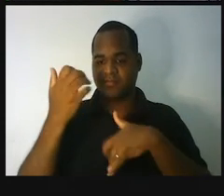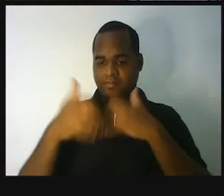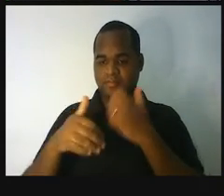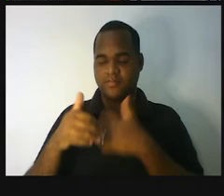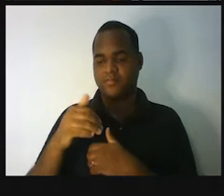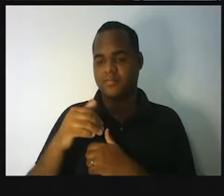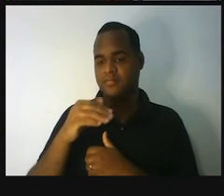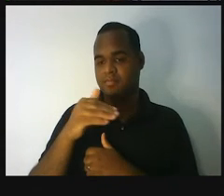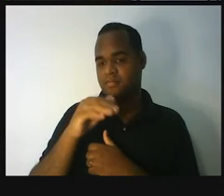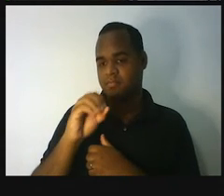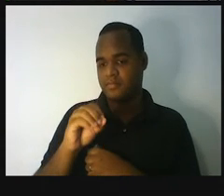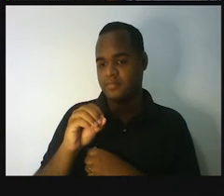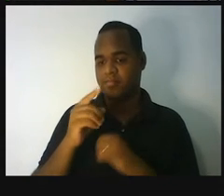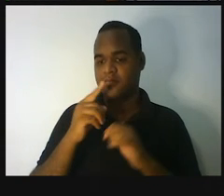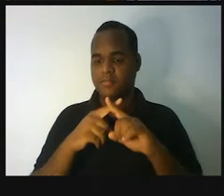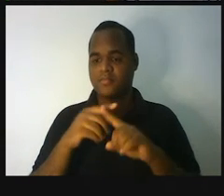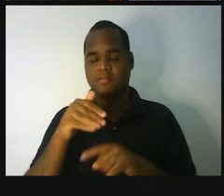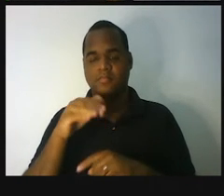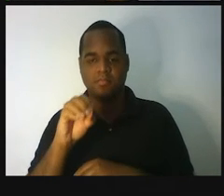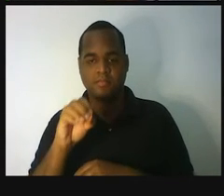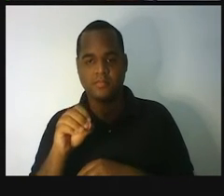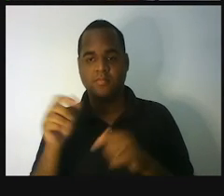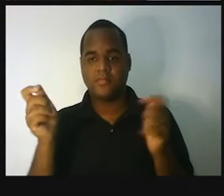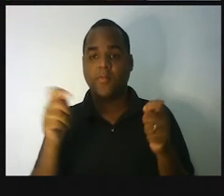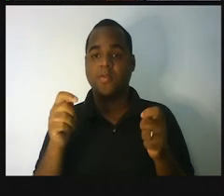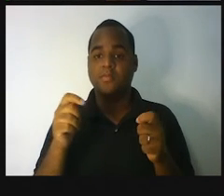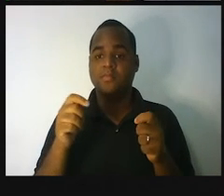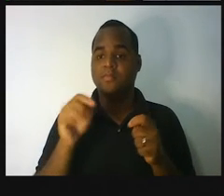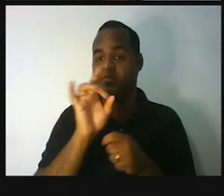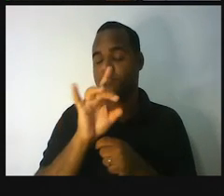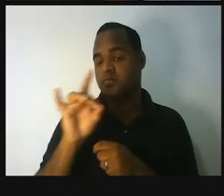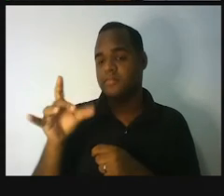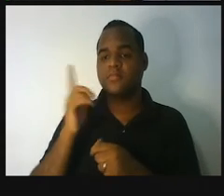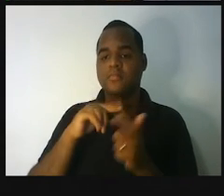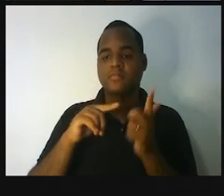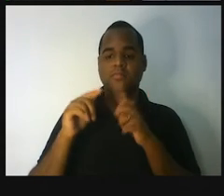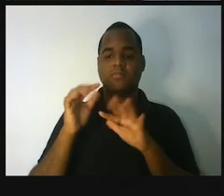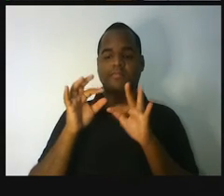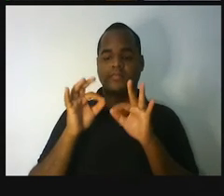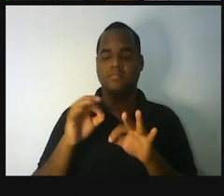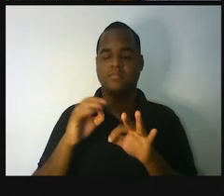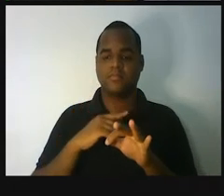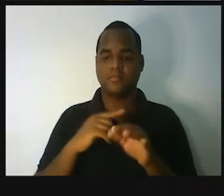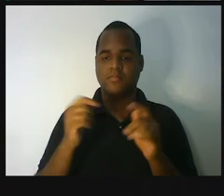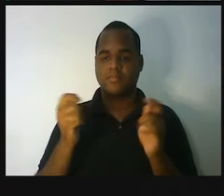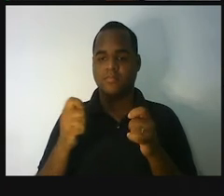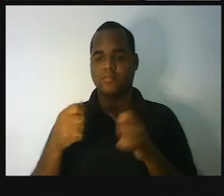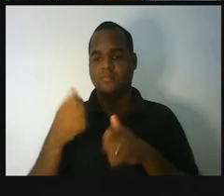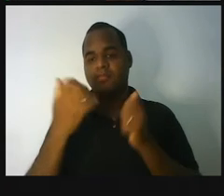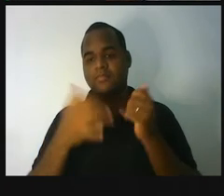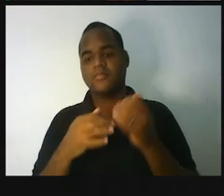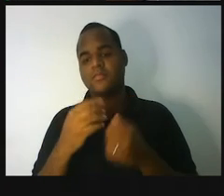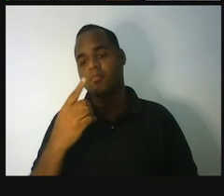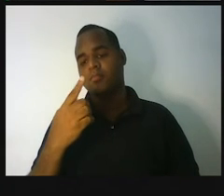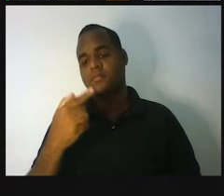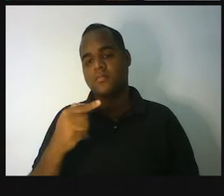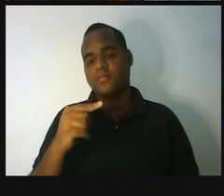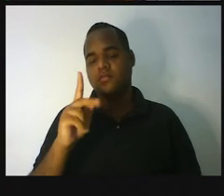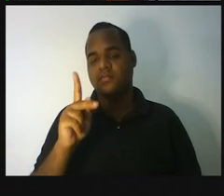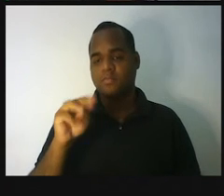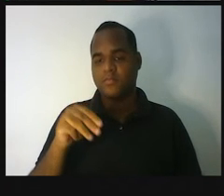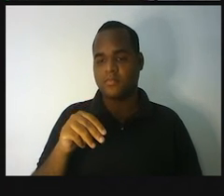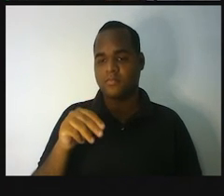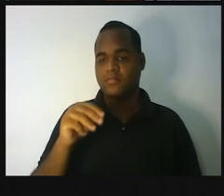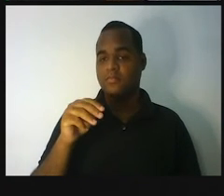10, vai dar um total de mil. Então, a gente pode pegar esses 17 quilômetros e multiplicar